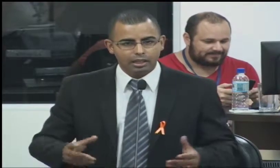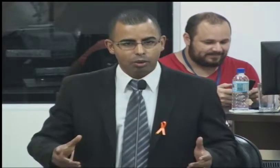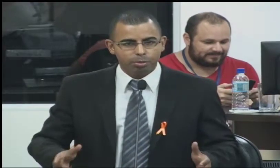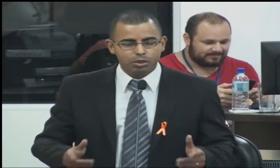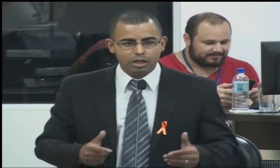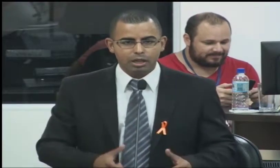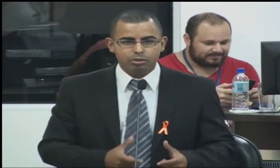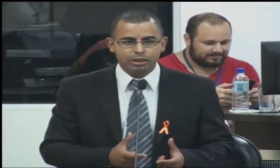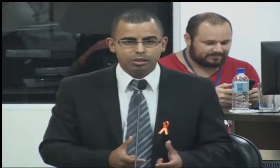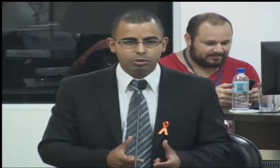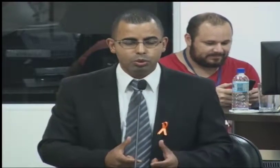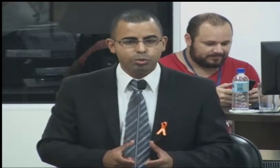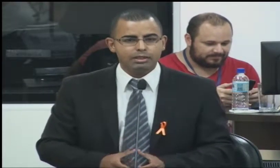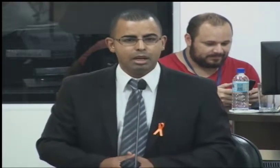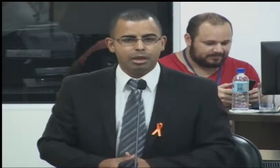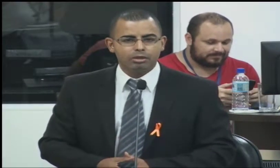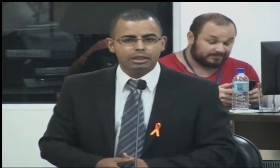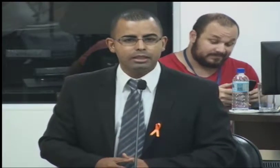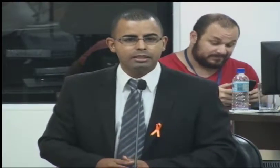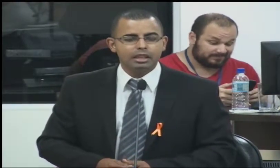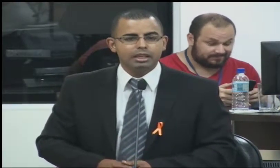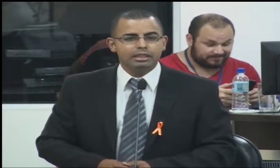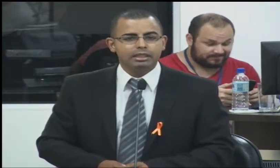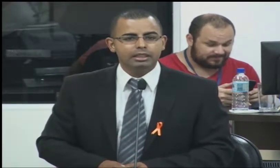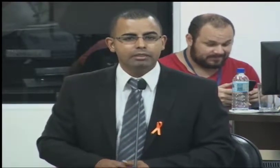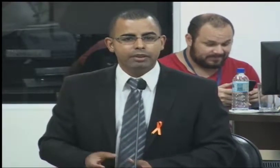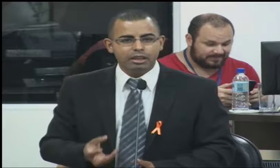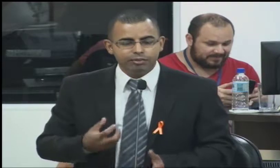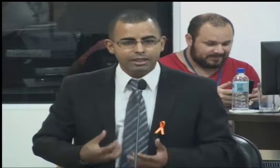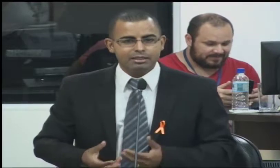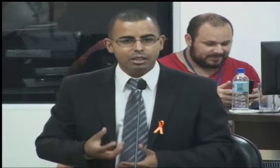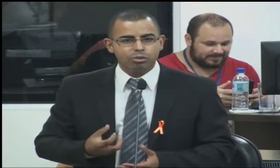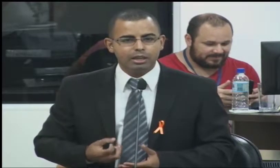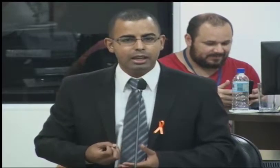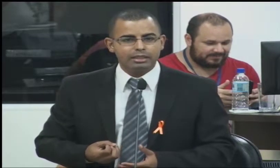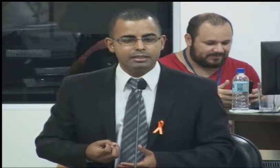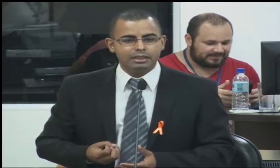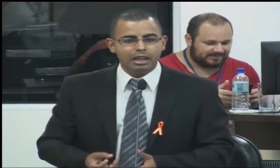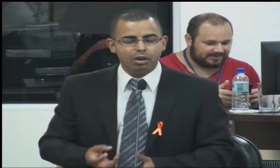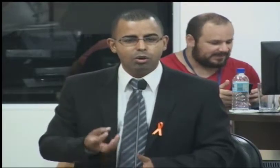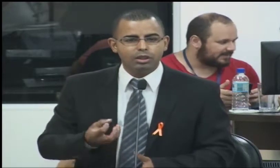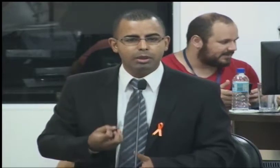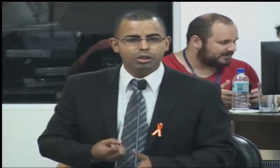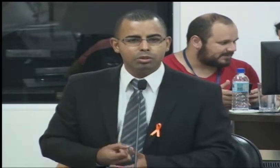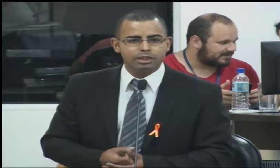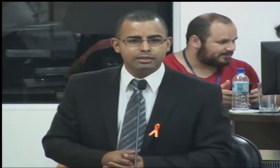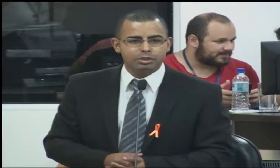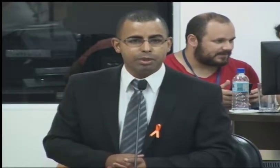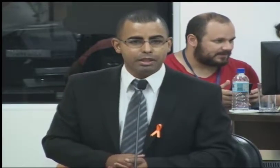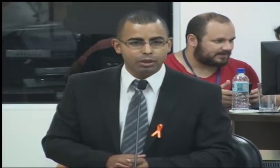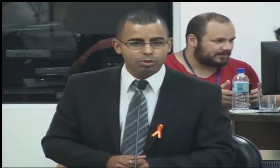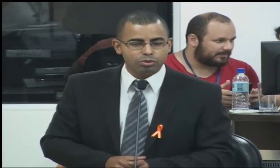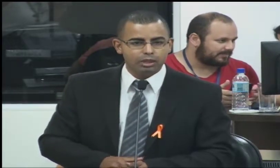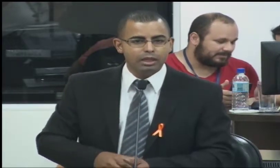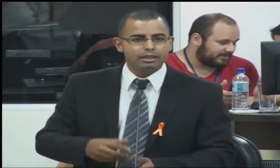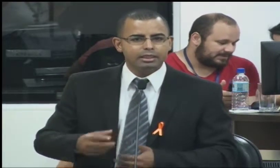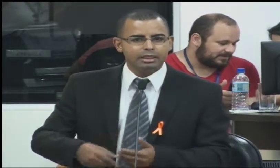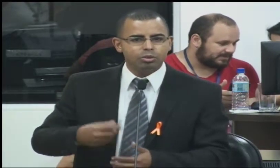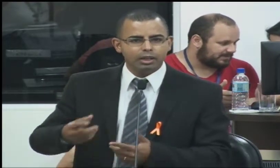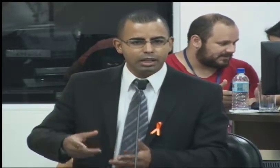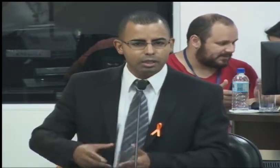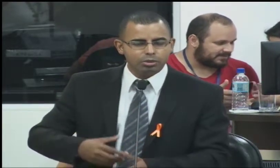um projeto dentro do grupo de trabalho deles que vem fazendo esse recolhimento desses pneus,